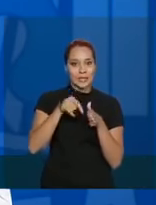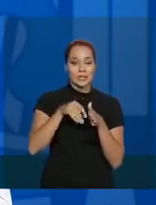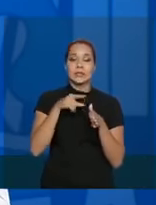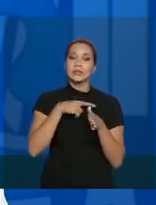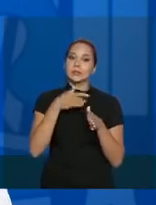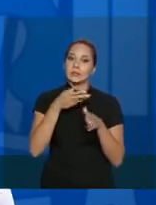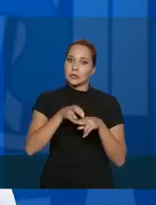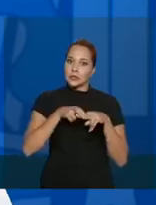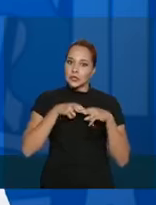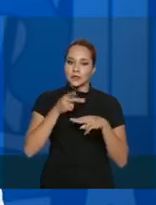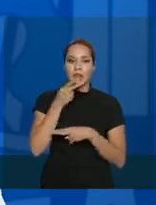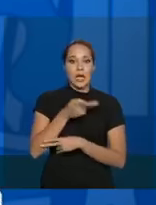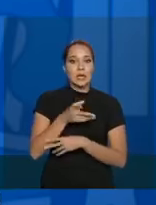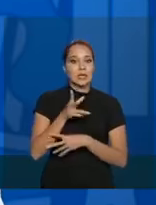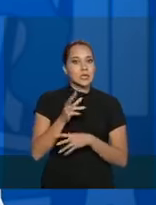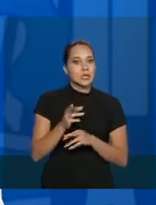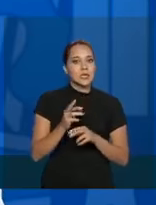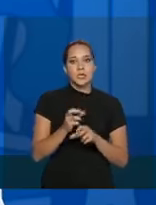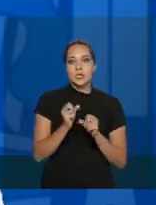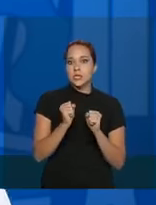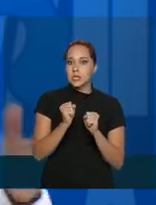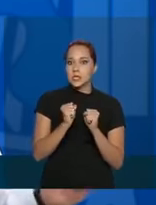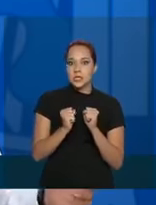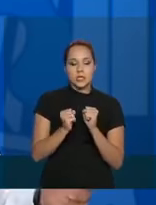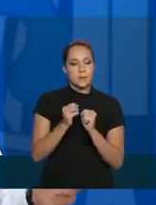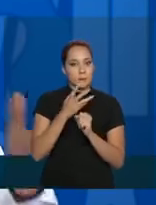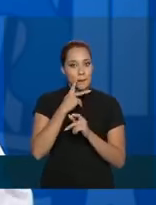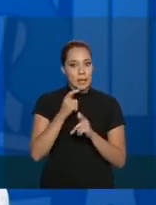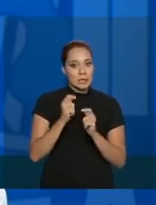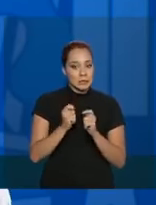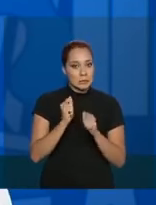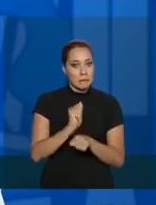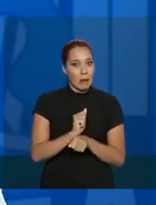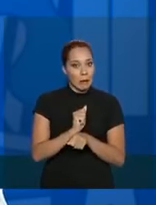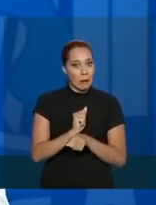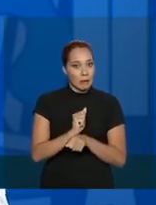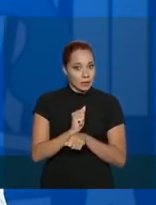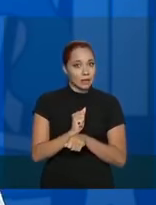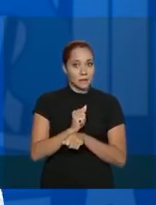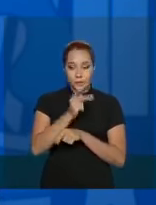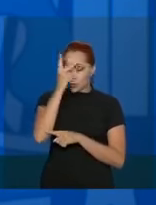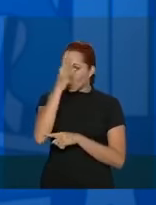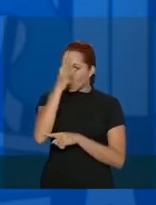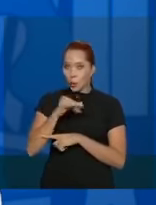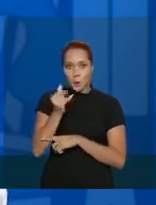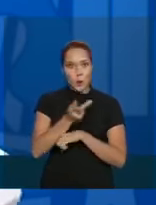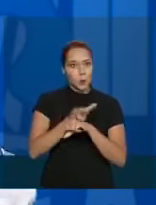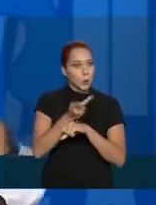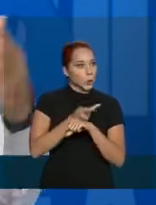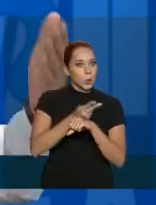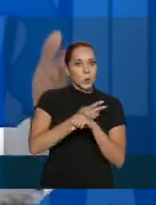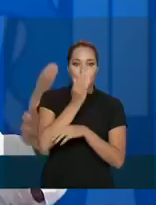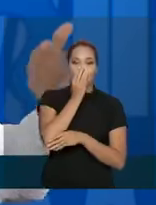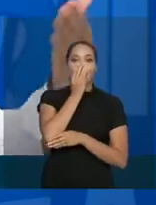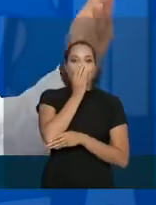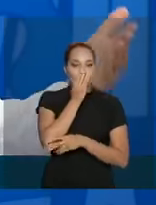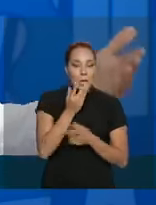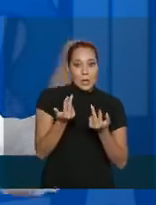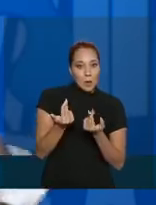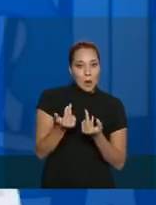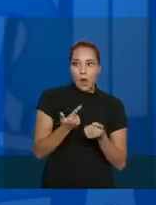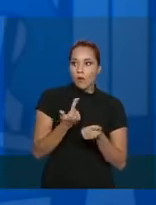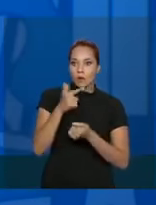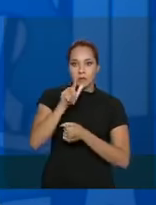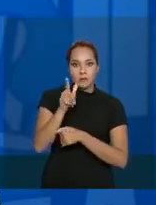razões da gente falar segura, porque se entrar todo mundo atrás de respirador na mesma quantidade que aconteceu nos